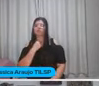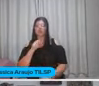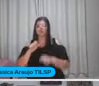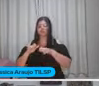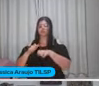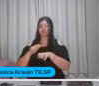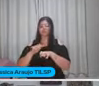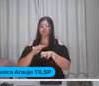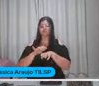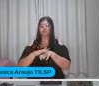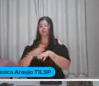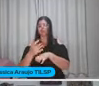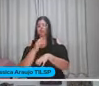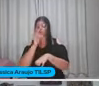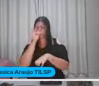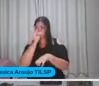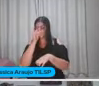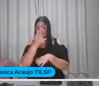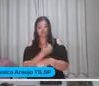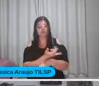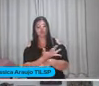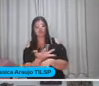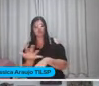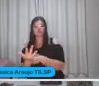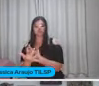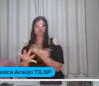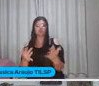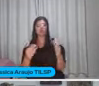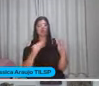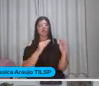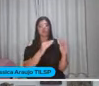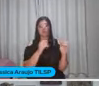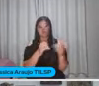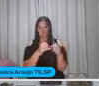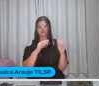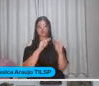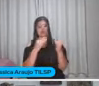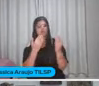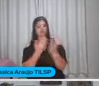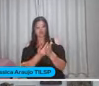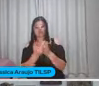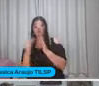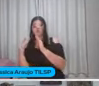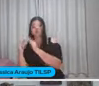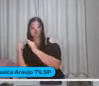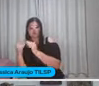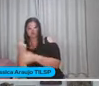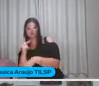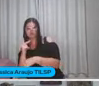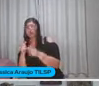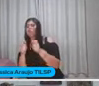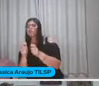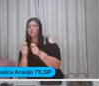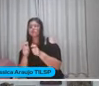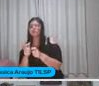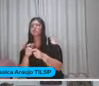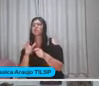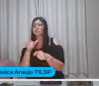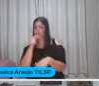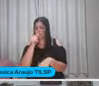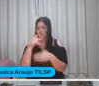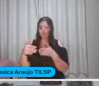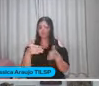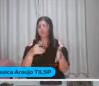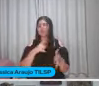Uma área verde Um pomar Próximo à escola Ou à sua casa Mas que cantinho É possível levar Tem um rio Tem uma